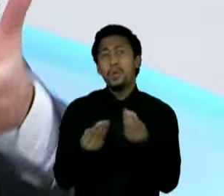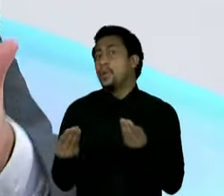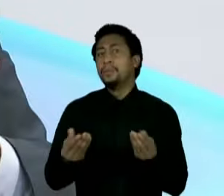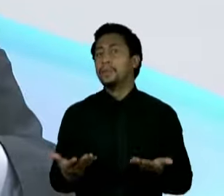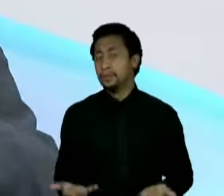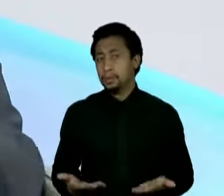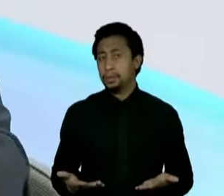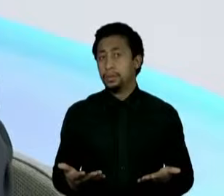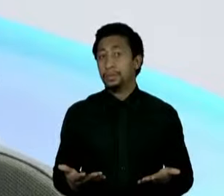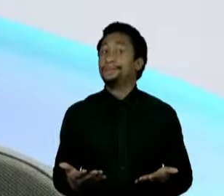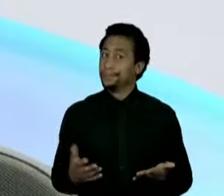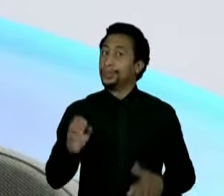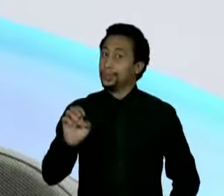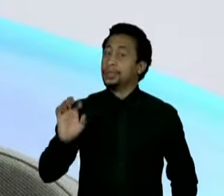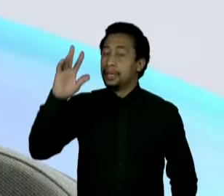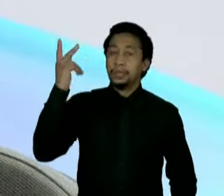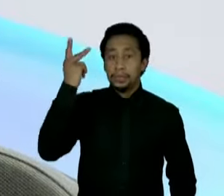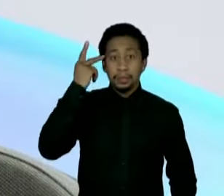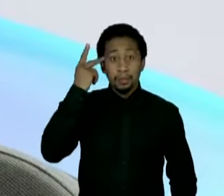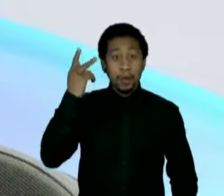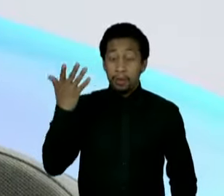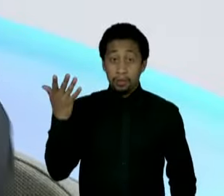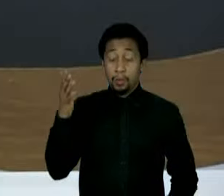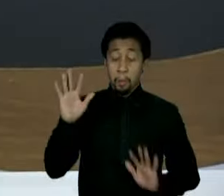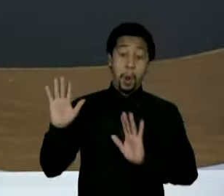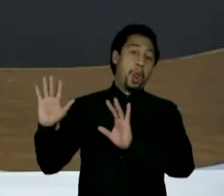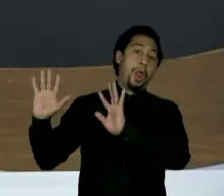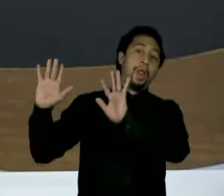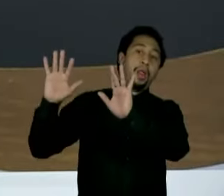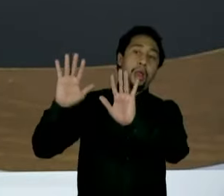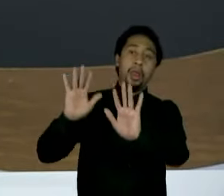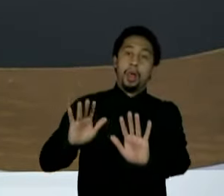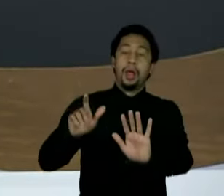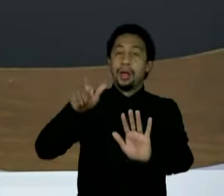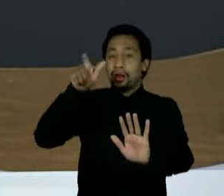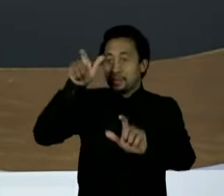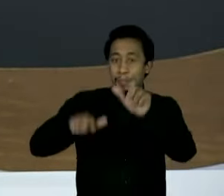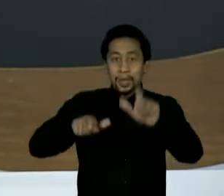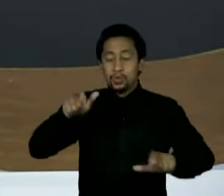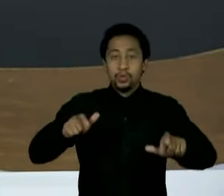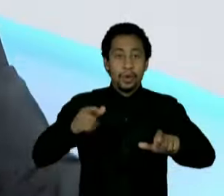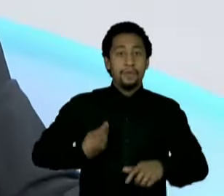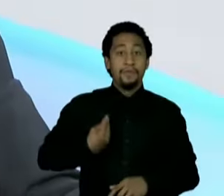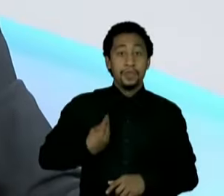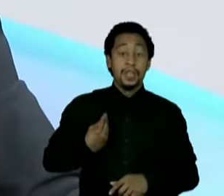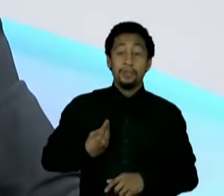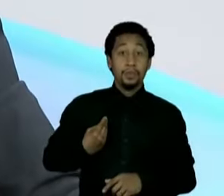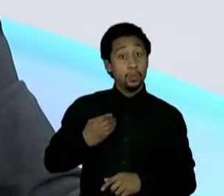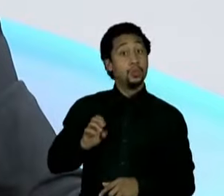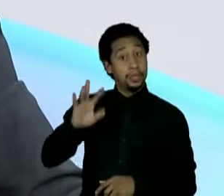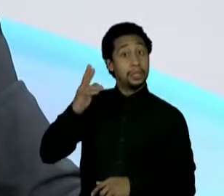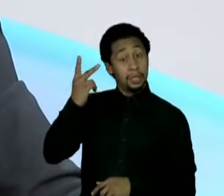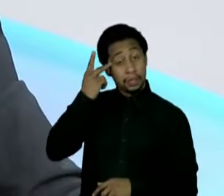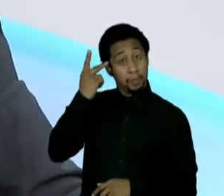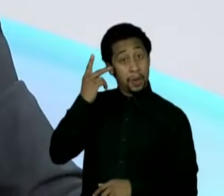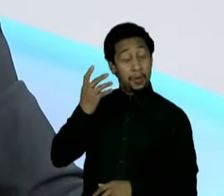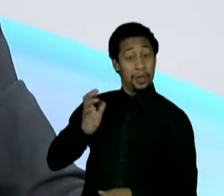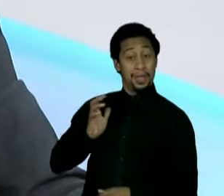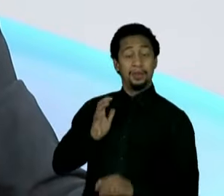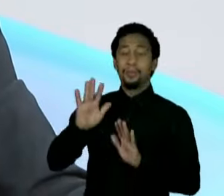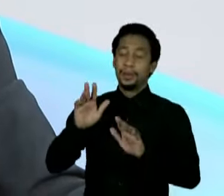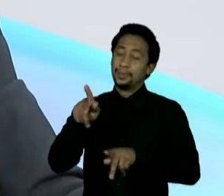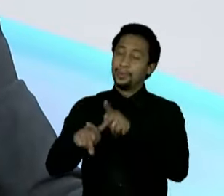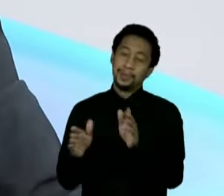Nós ficamos com um estado que hoje é superavitário, como você falou. É um estado que está rico e uma população mais pobre. Certo. Obrigada,